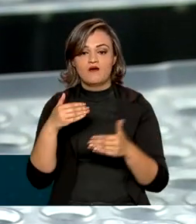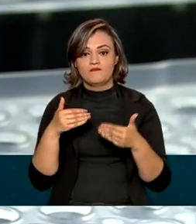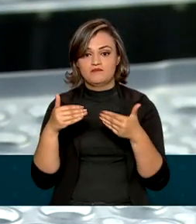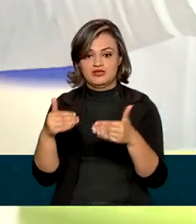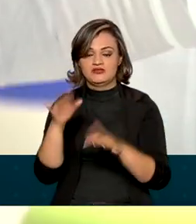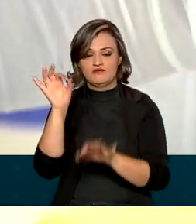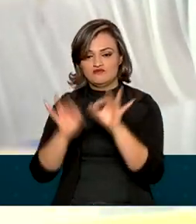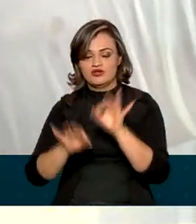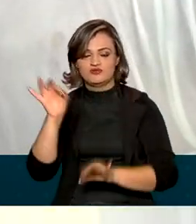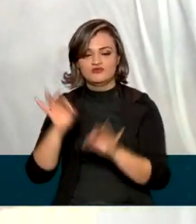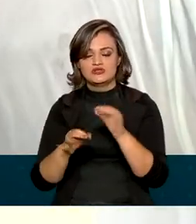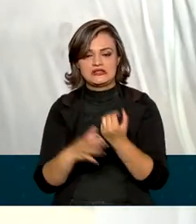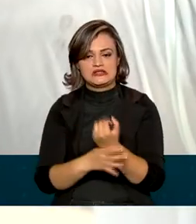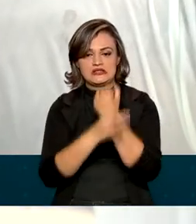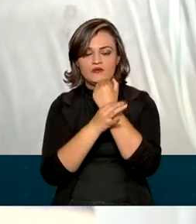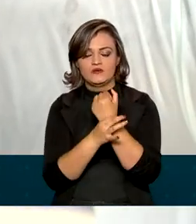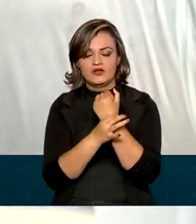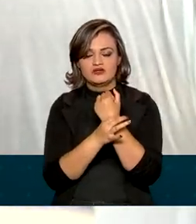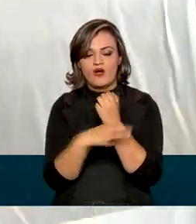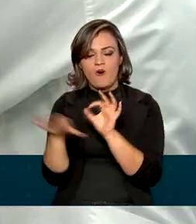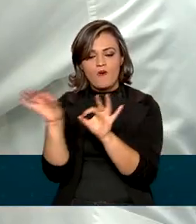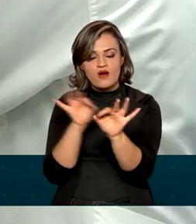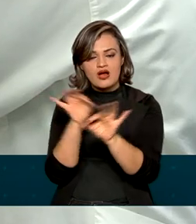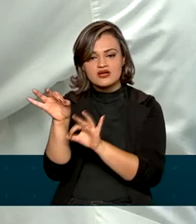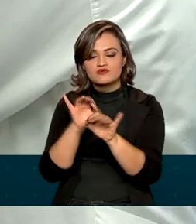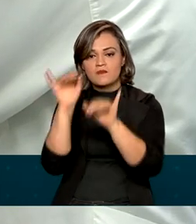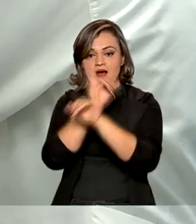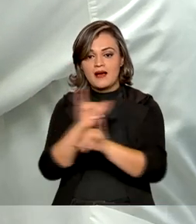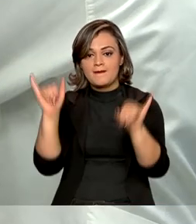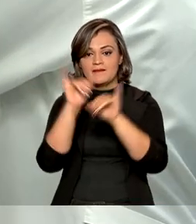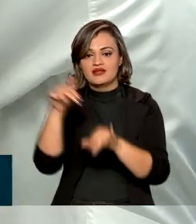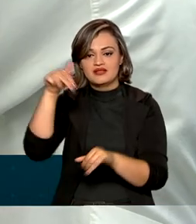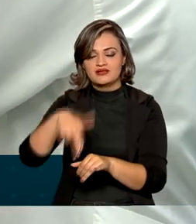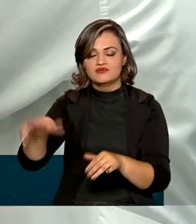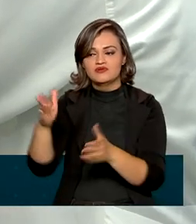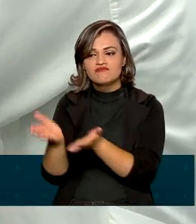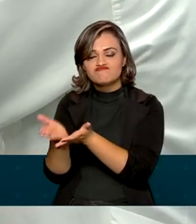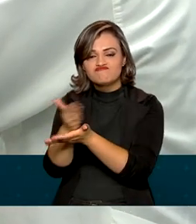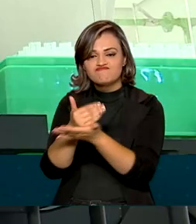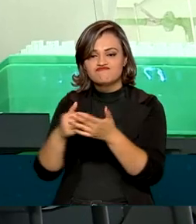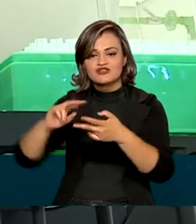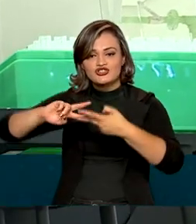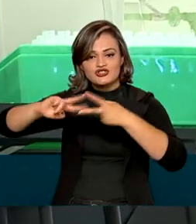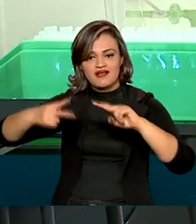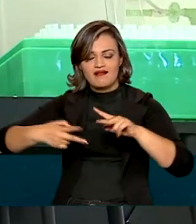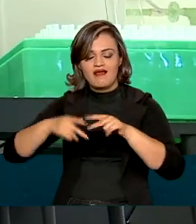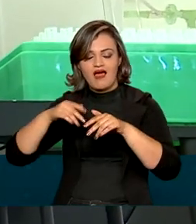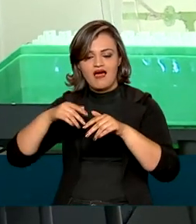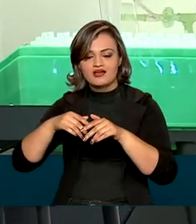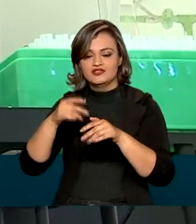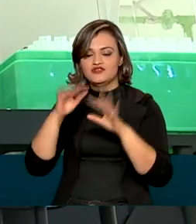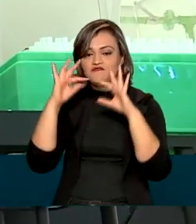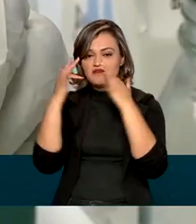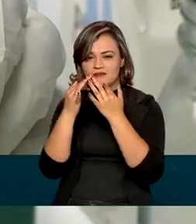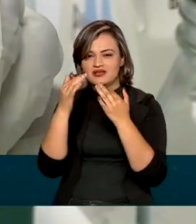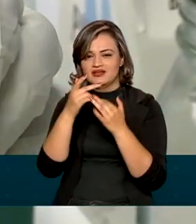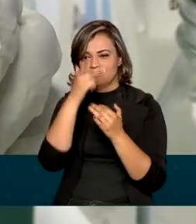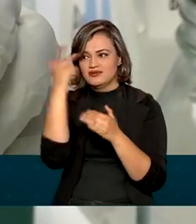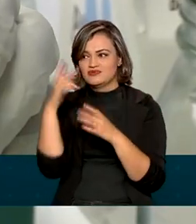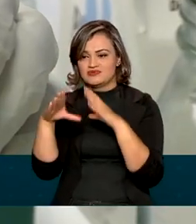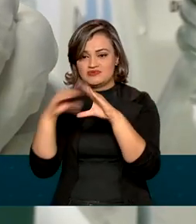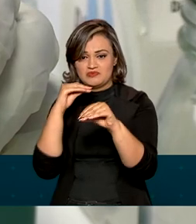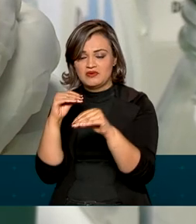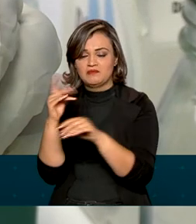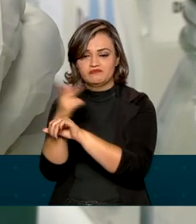Ministério da Justiça e Segurança Pública organizou a Campanha Nacional de Coleta de DNA de Familiares de Pessoas